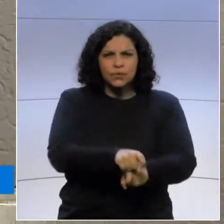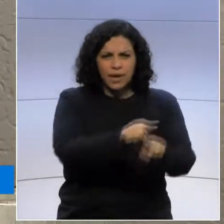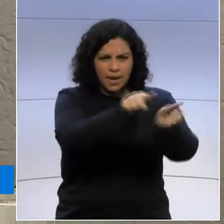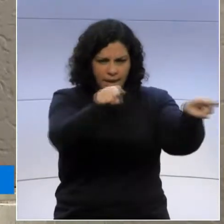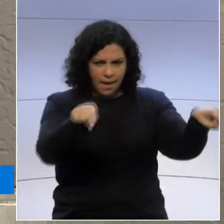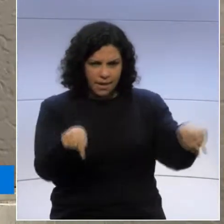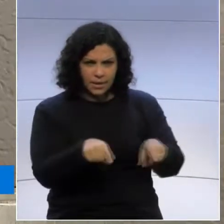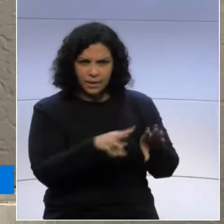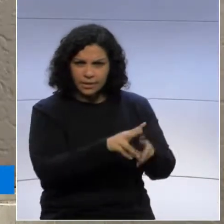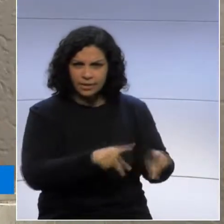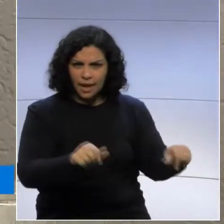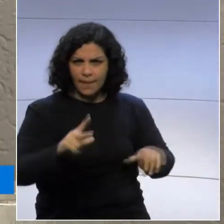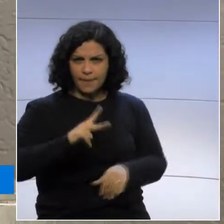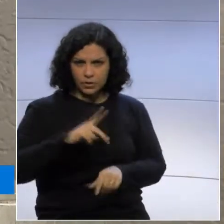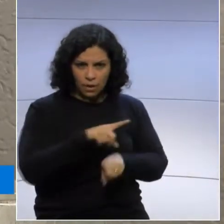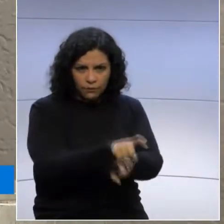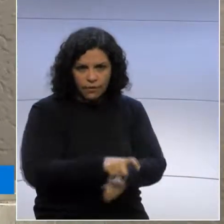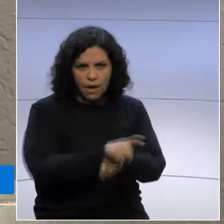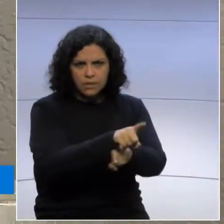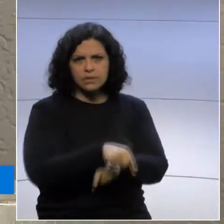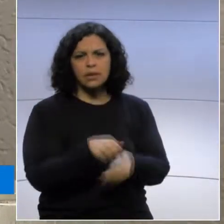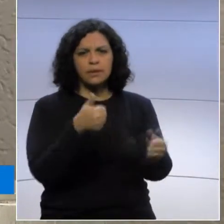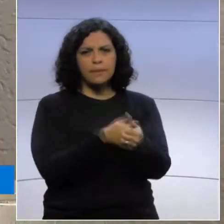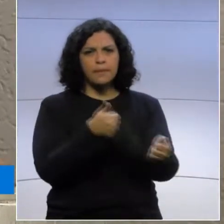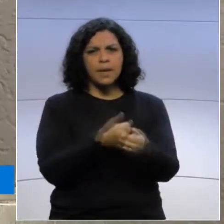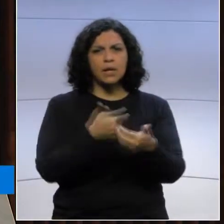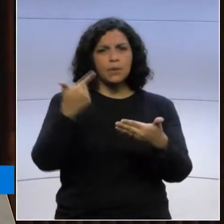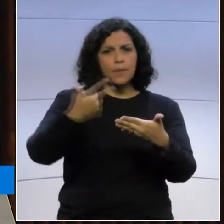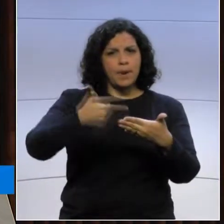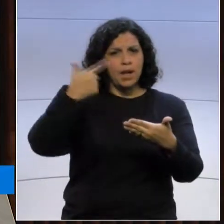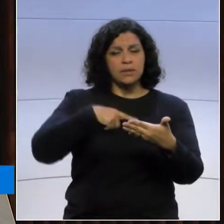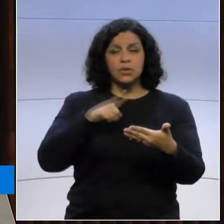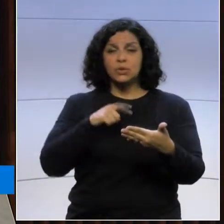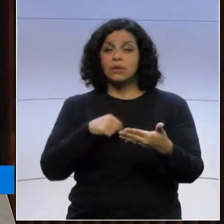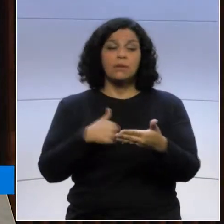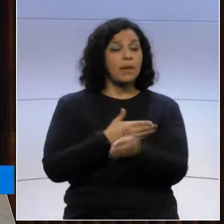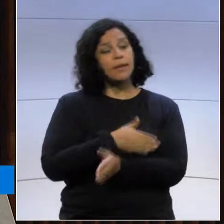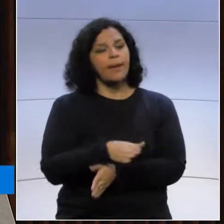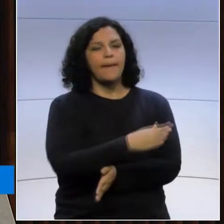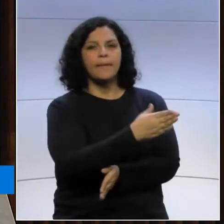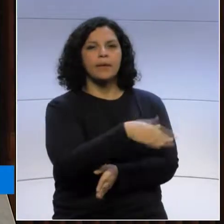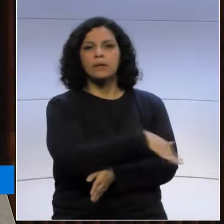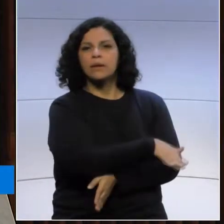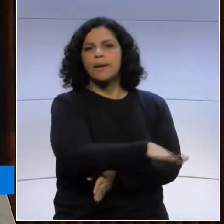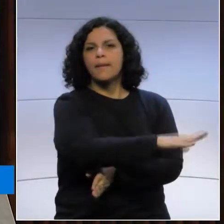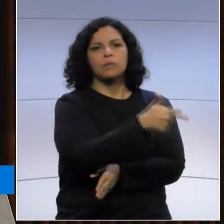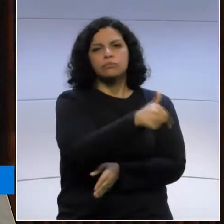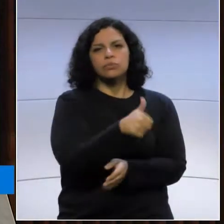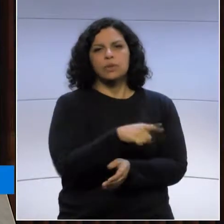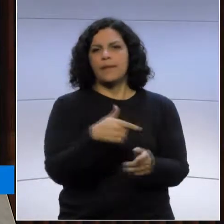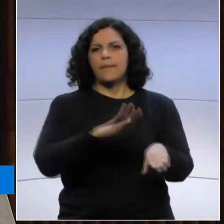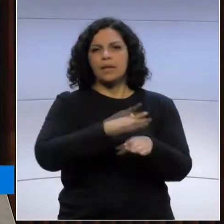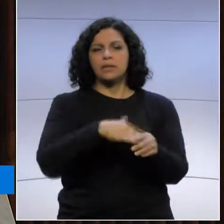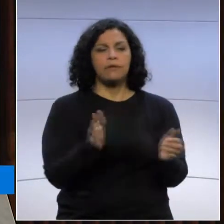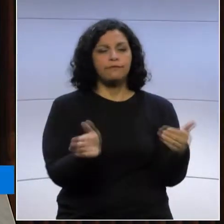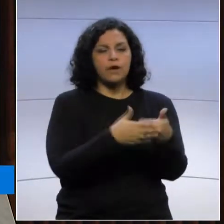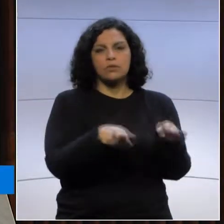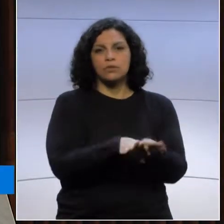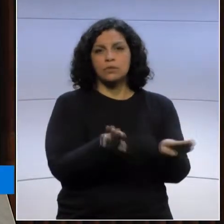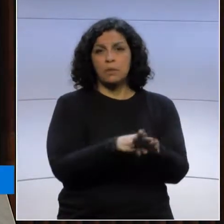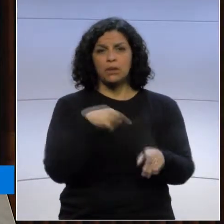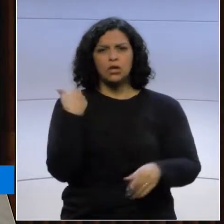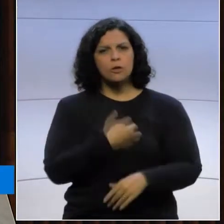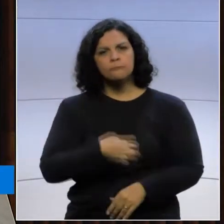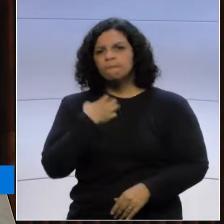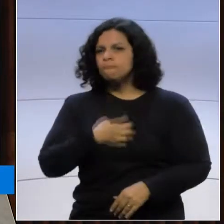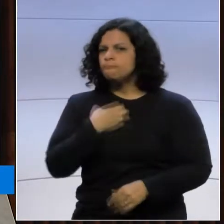propriedade particular, ali do lado da Praça do Pedágio. Fica aqui a nossa indignação contra tudo isso